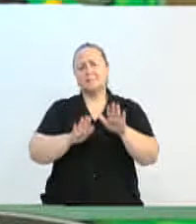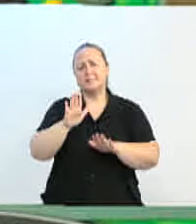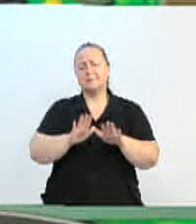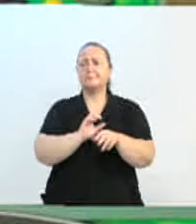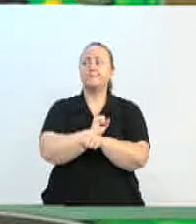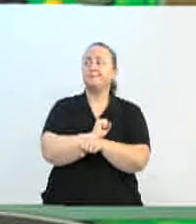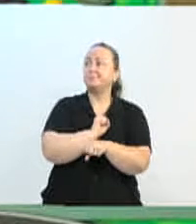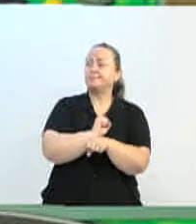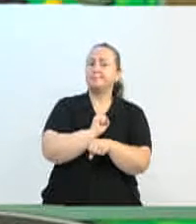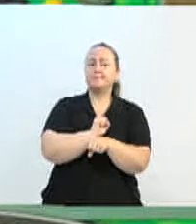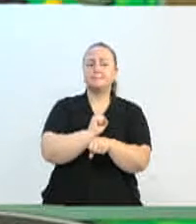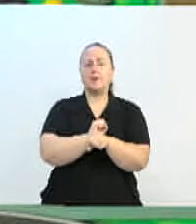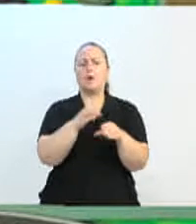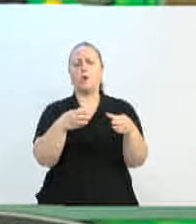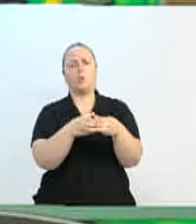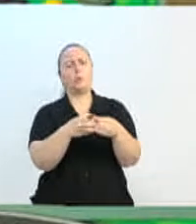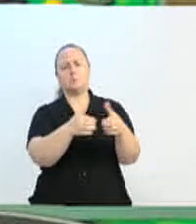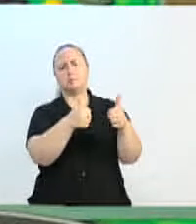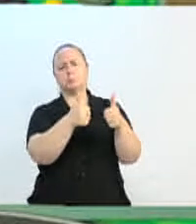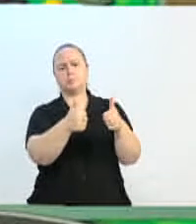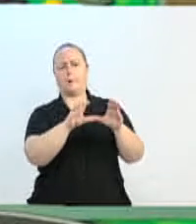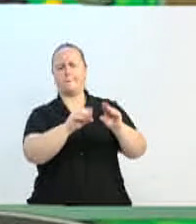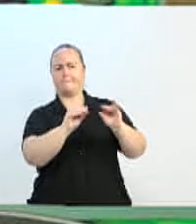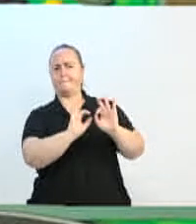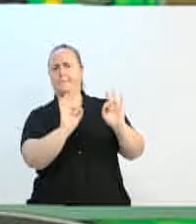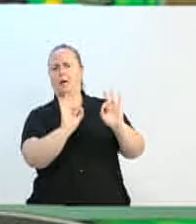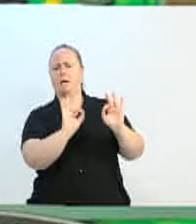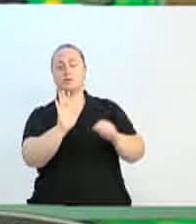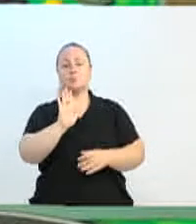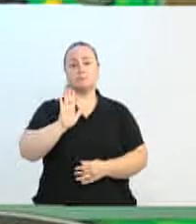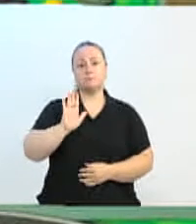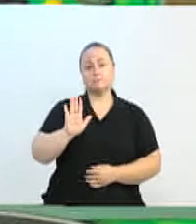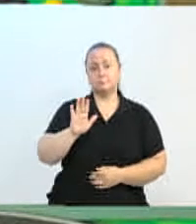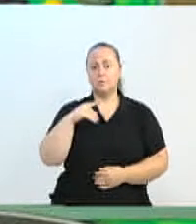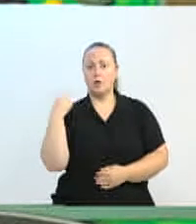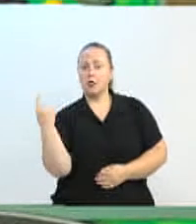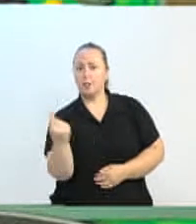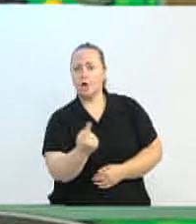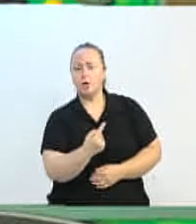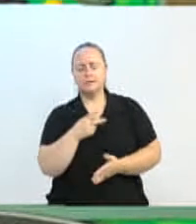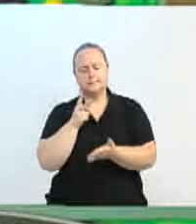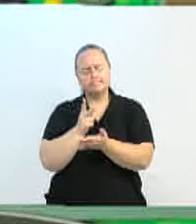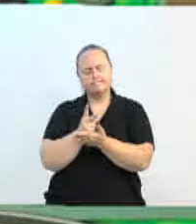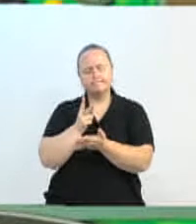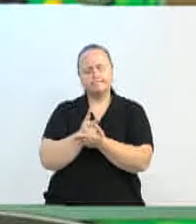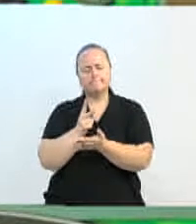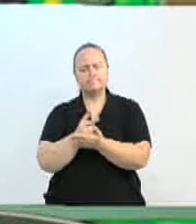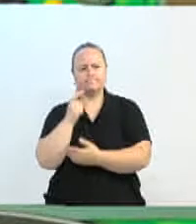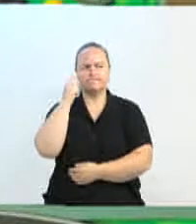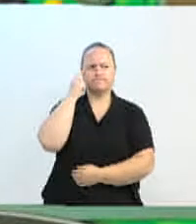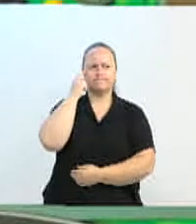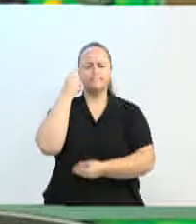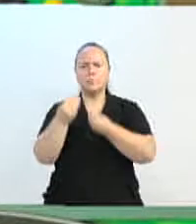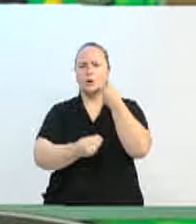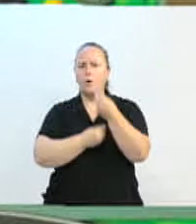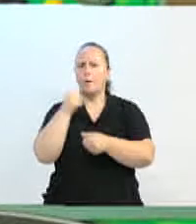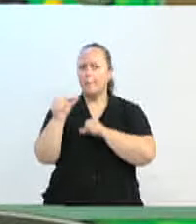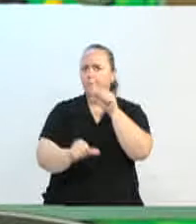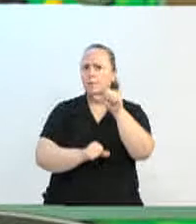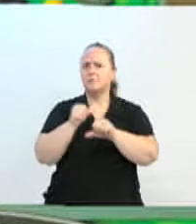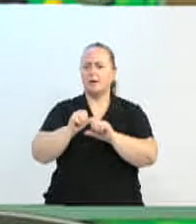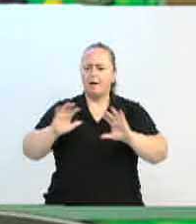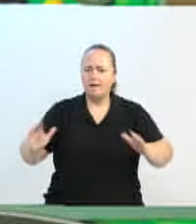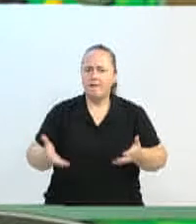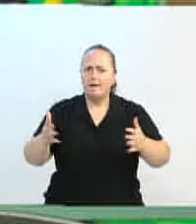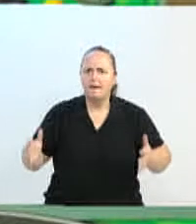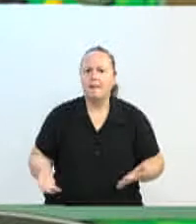time que ganha não se mexe. Mas o que nós temos que fazer é pensar diuturnamente nessa questão de trazer inovação e incentivar o